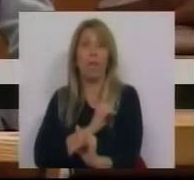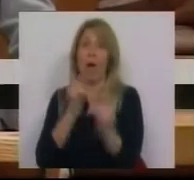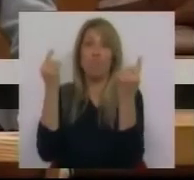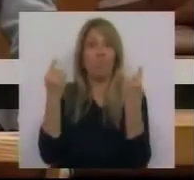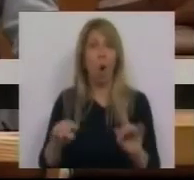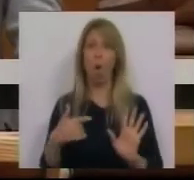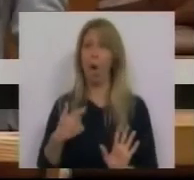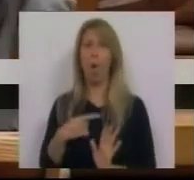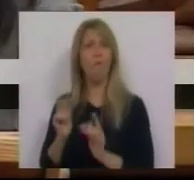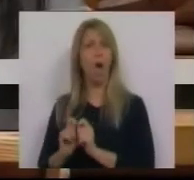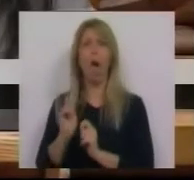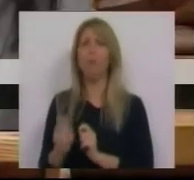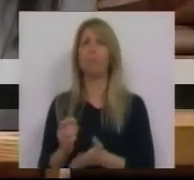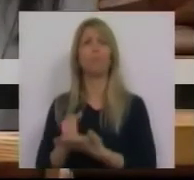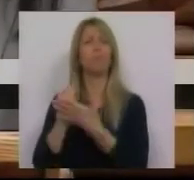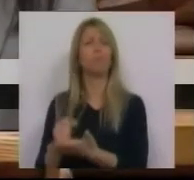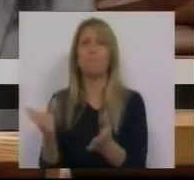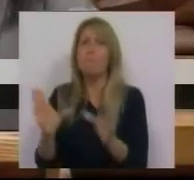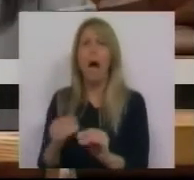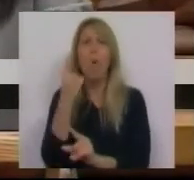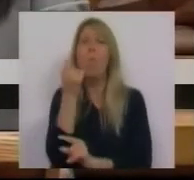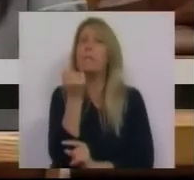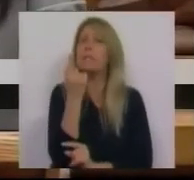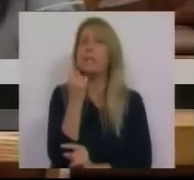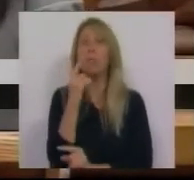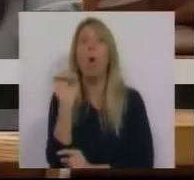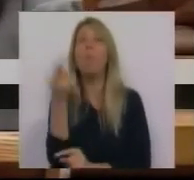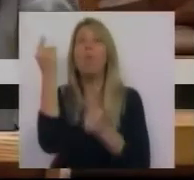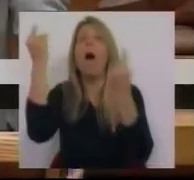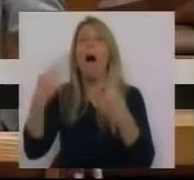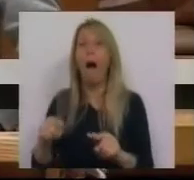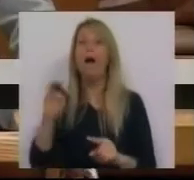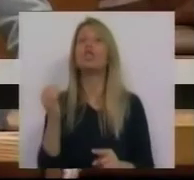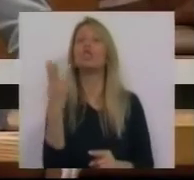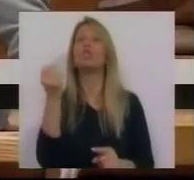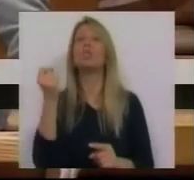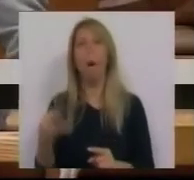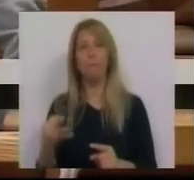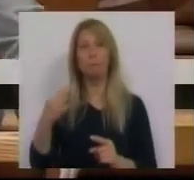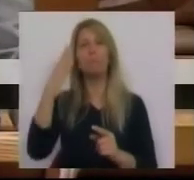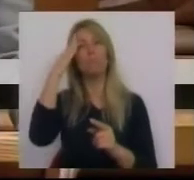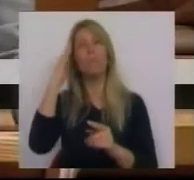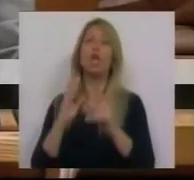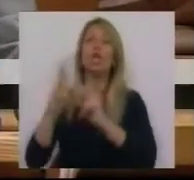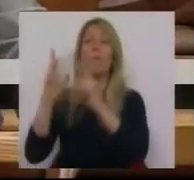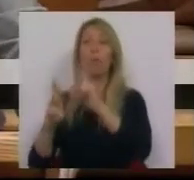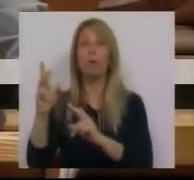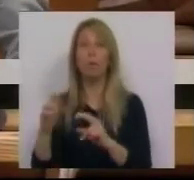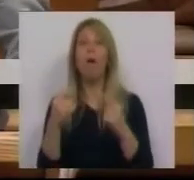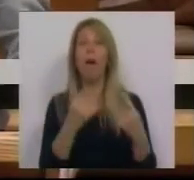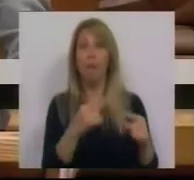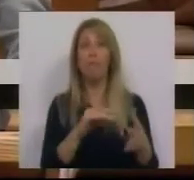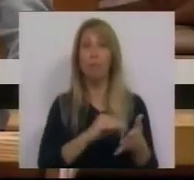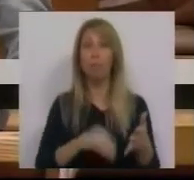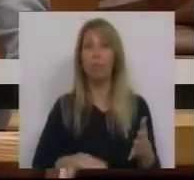cêntimo caso houvesse um swap especulativo. Fim de citação. Afinal, o contrato existia. Era o contrato do TGV, que era